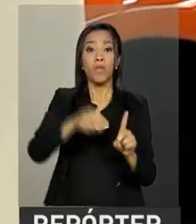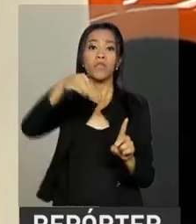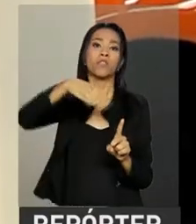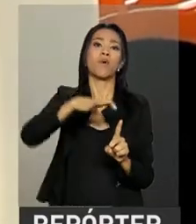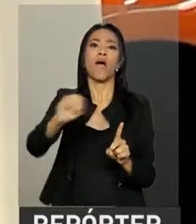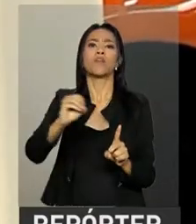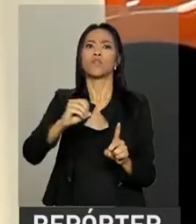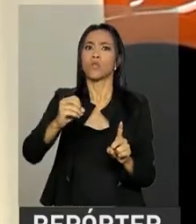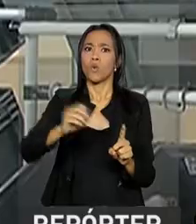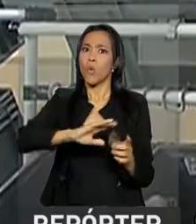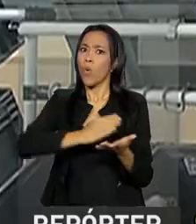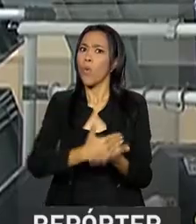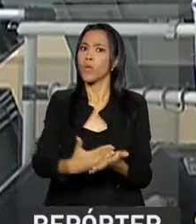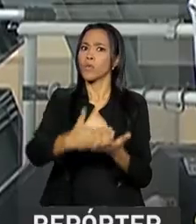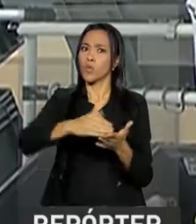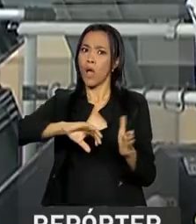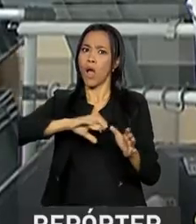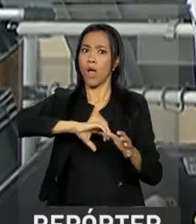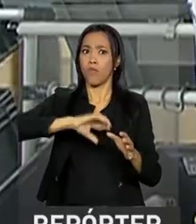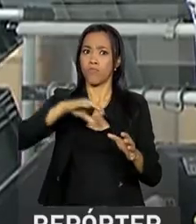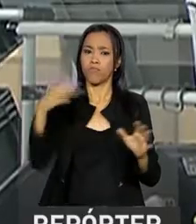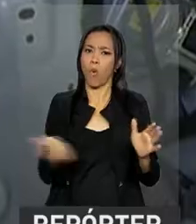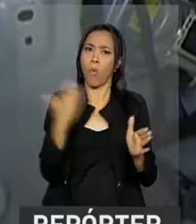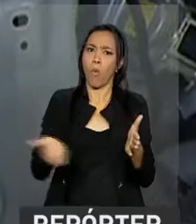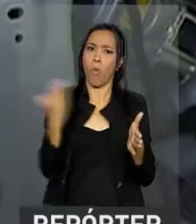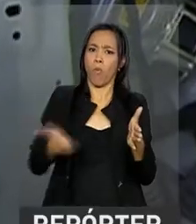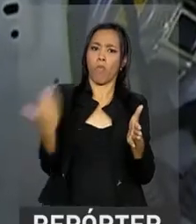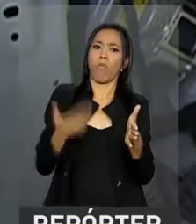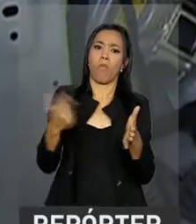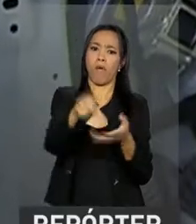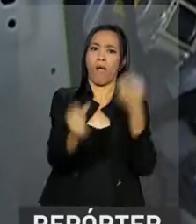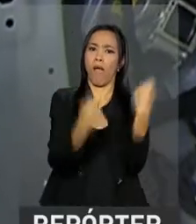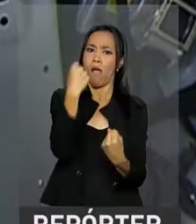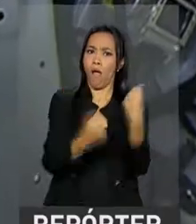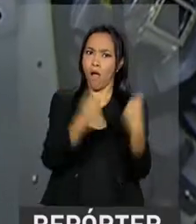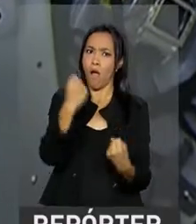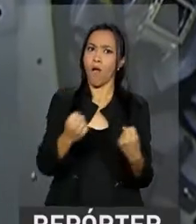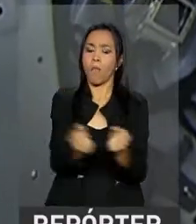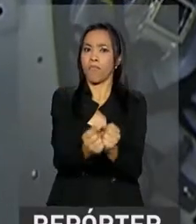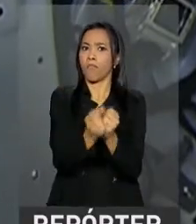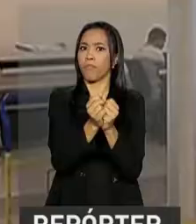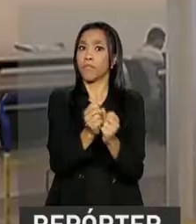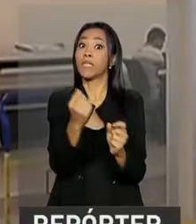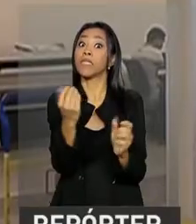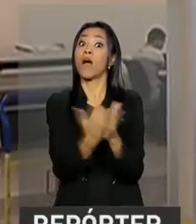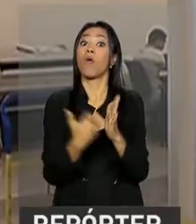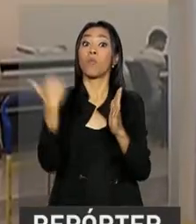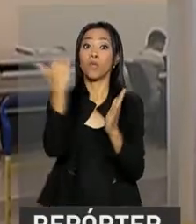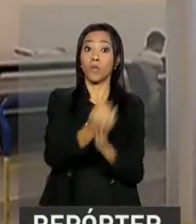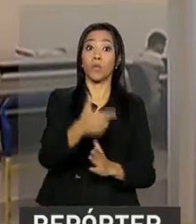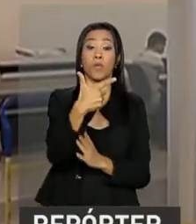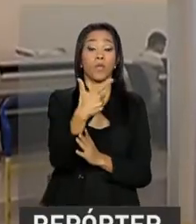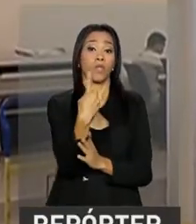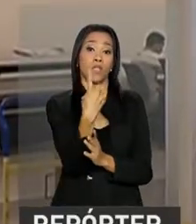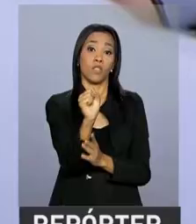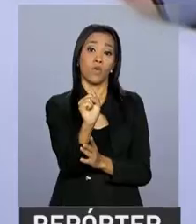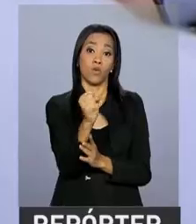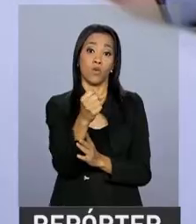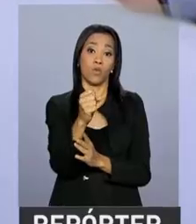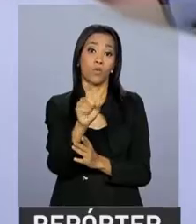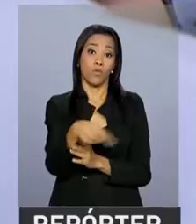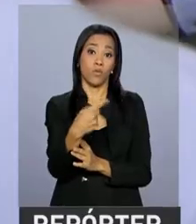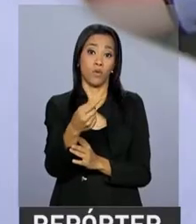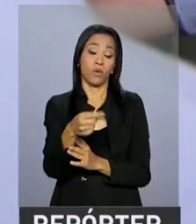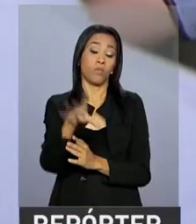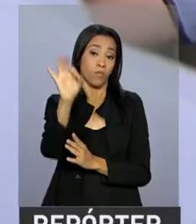confiança na retomada da economia. Os números da Anfave mostram que a fabricação de veículos cresceu 18,1% em relação ao mesmo mês do ano